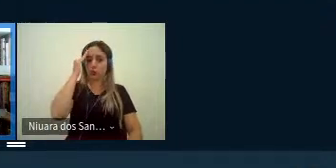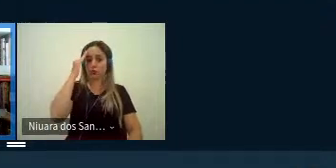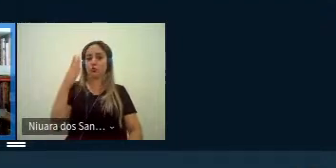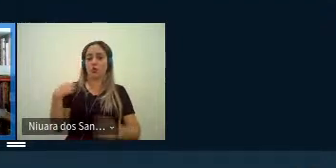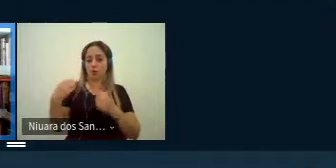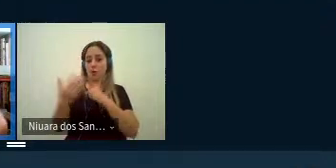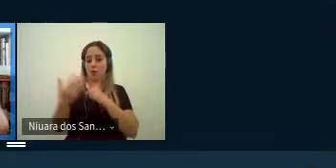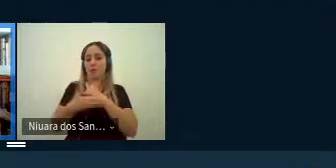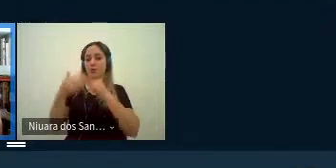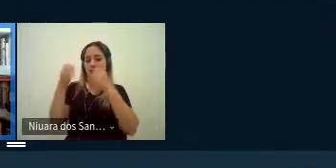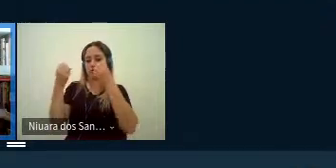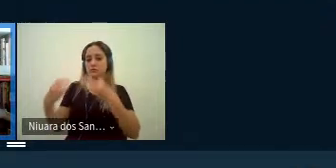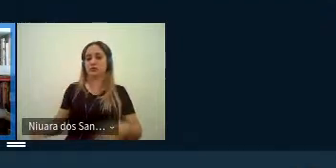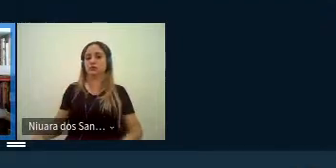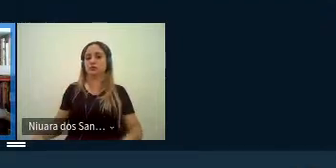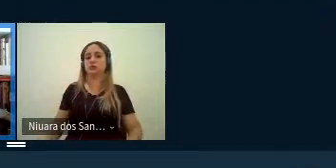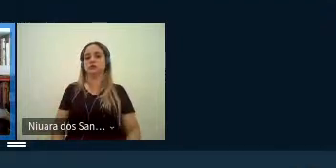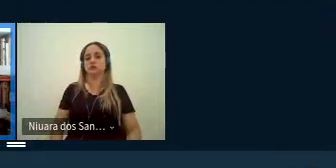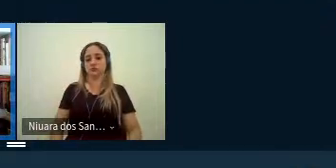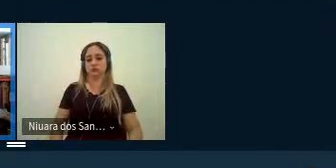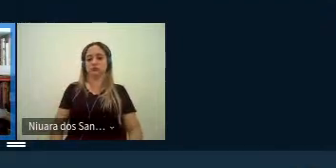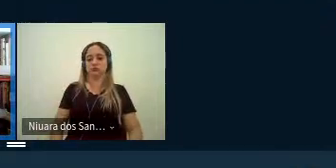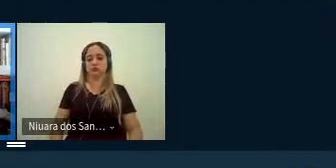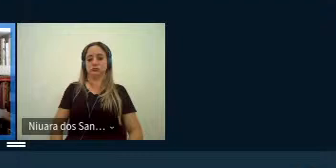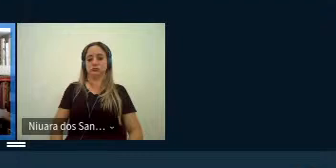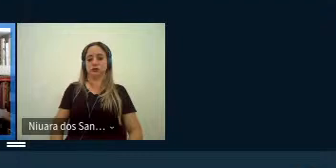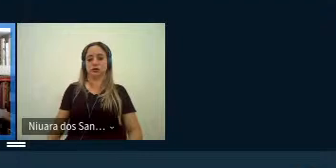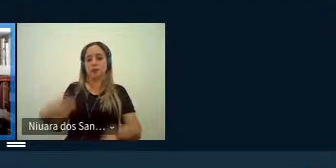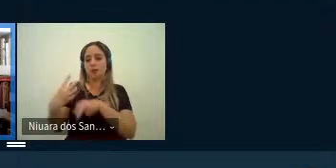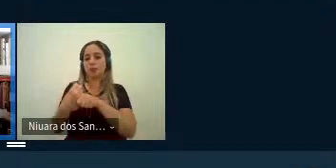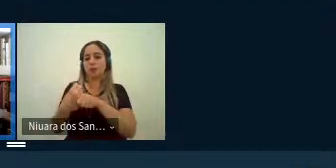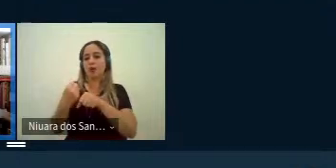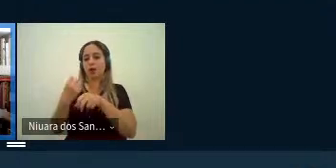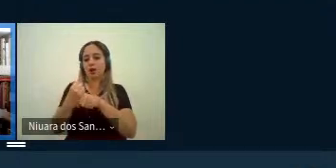explicar para nós ela né a partir de um acréscimo na